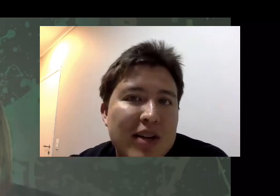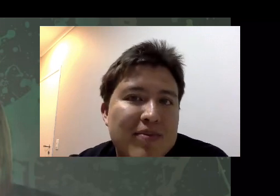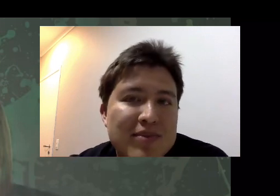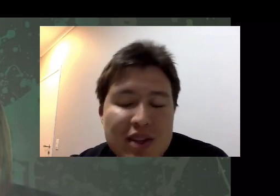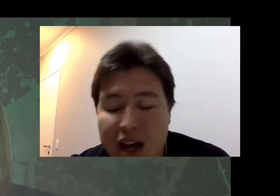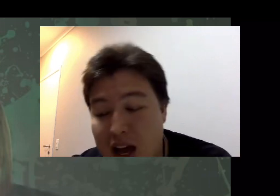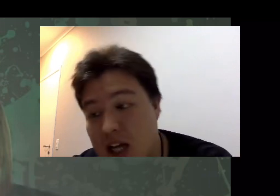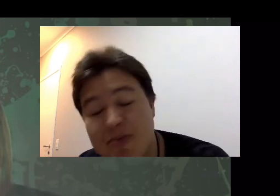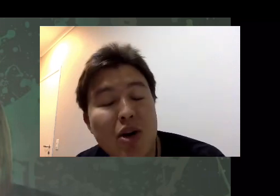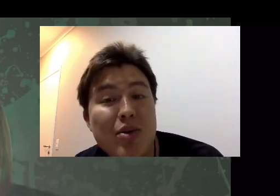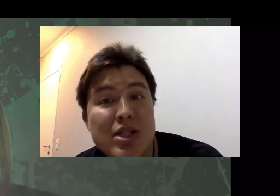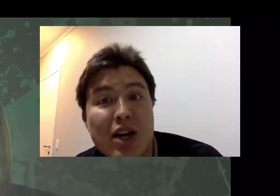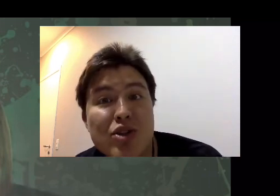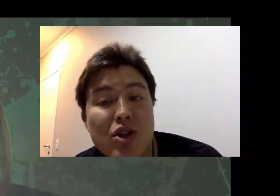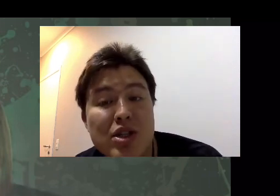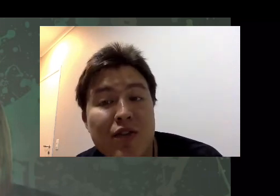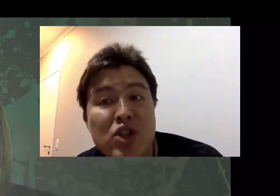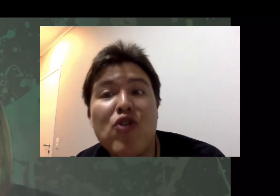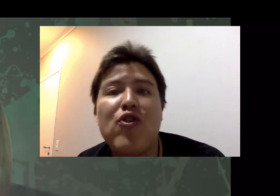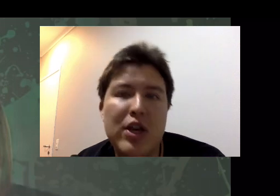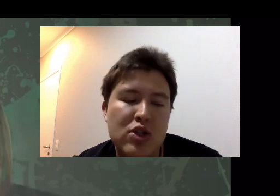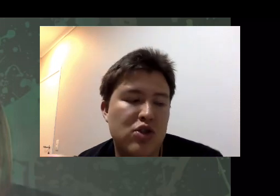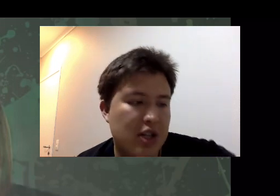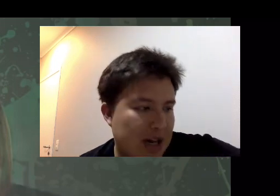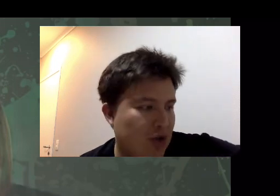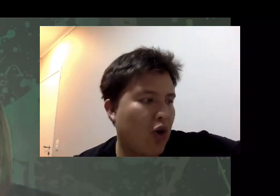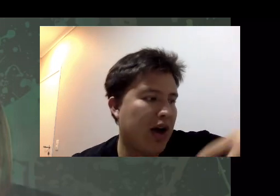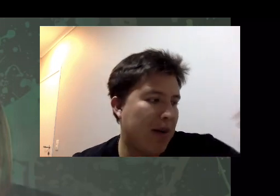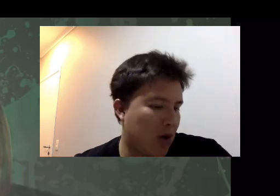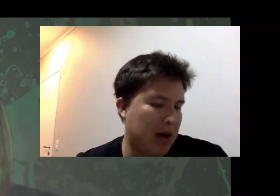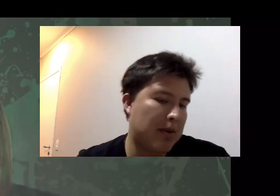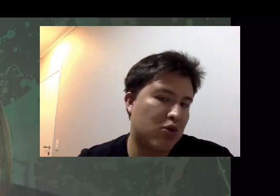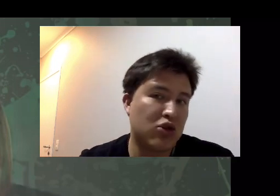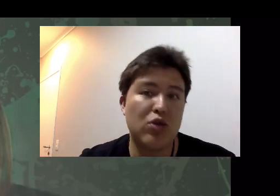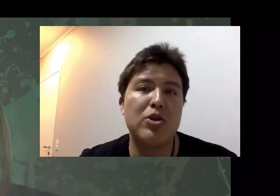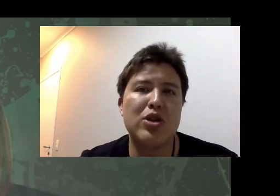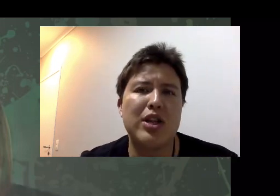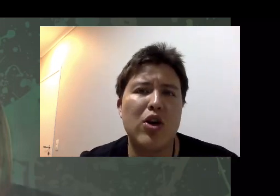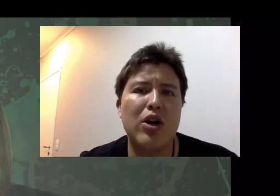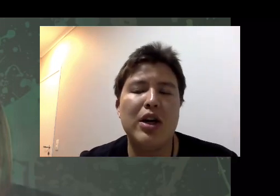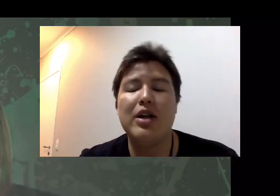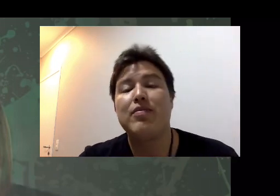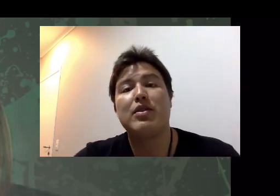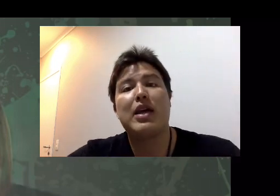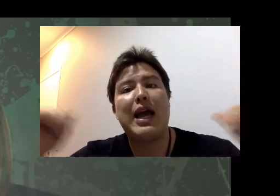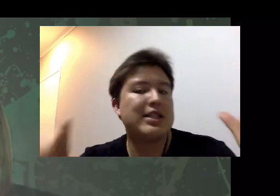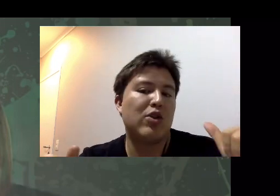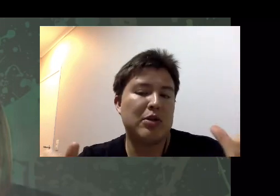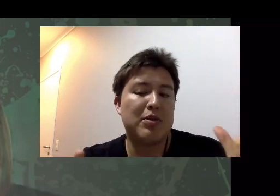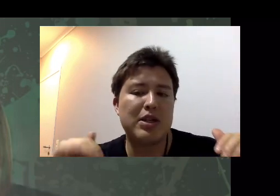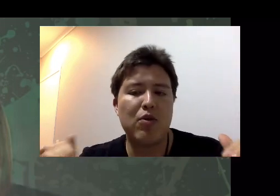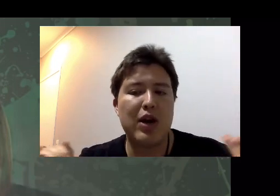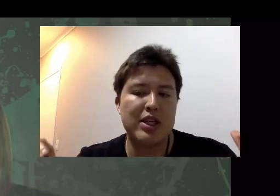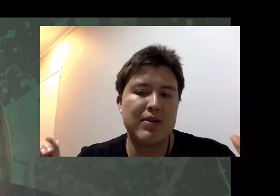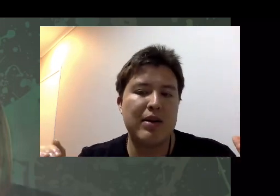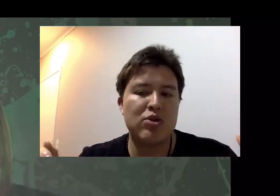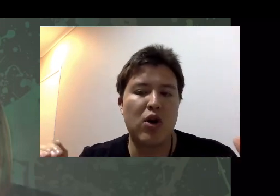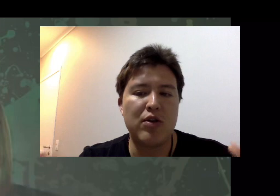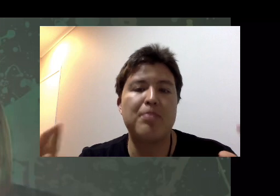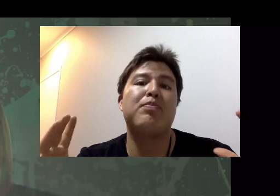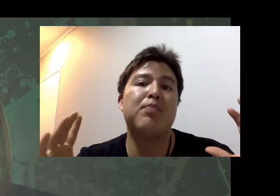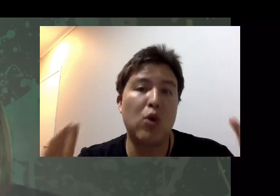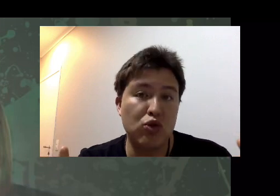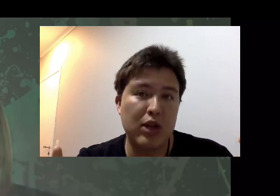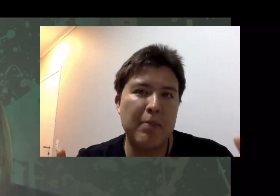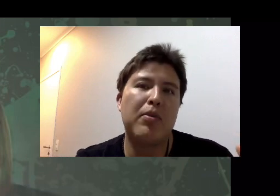a chica, espero que vocês tenham gostado desse vídeo, fiz considerando a boa repercussão do vídeo anterior, esta última vez que vou falar de Sabele